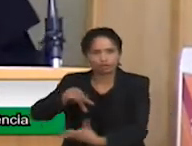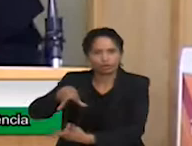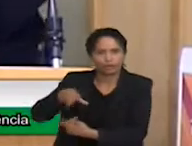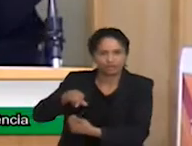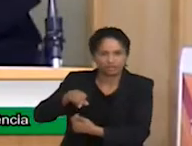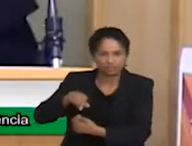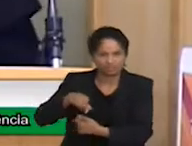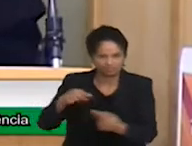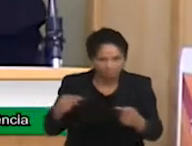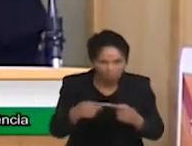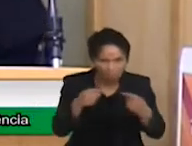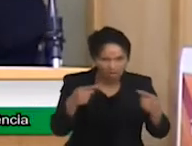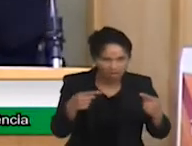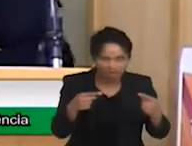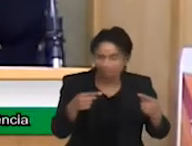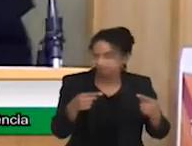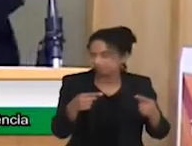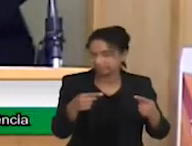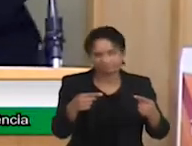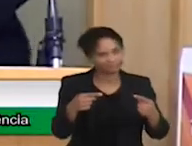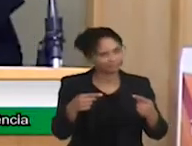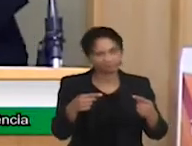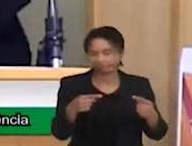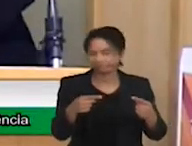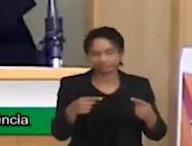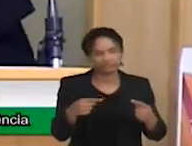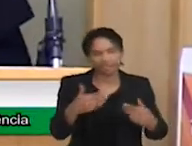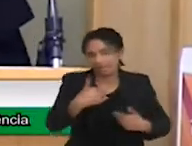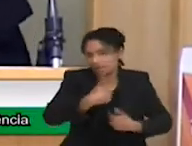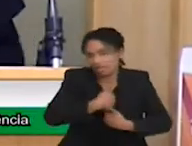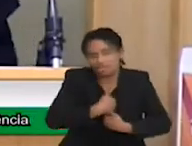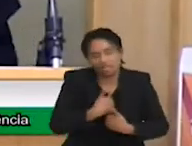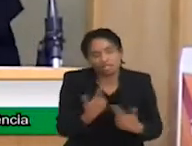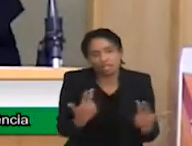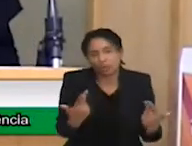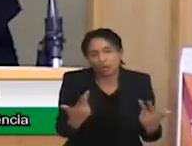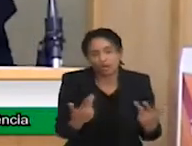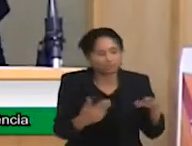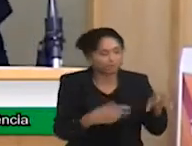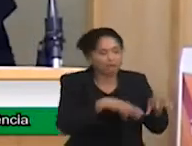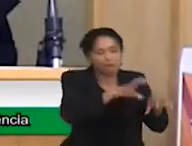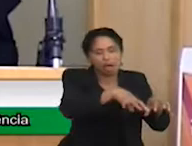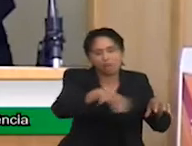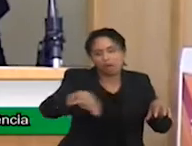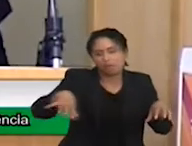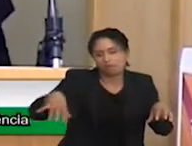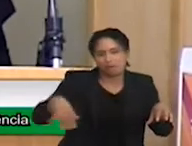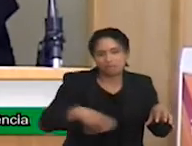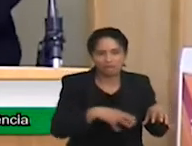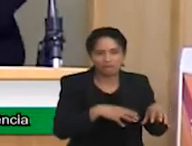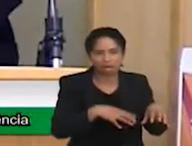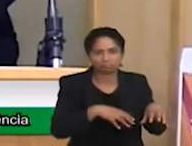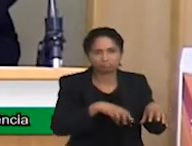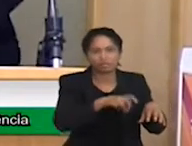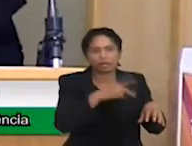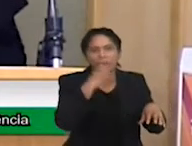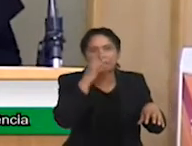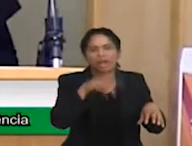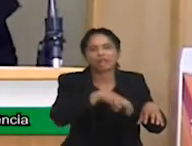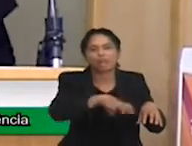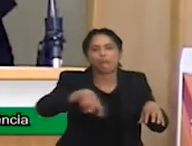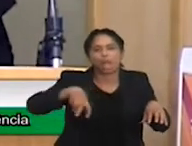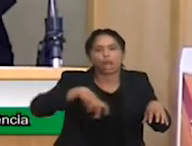psiquiatra no CAPES, a TO em outro lugar, e essas pessoas ficam o dia inteiro rodando com uma criança que já tem